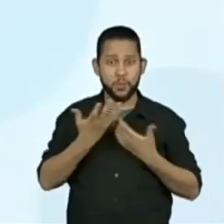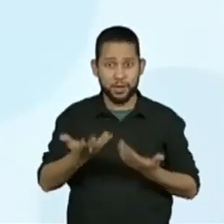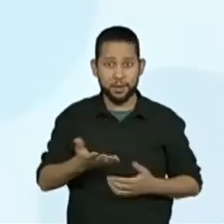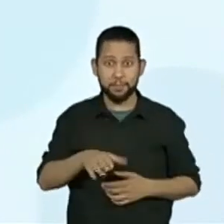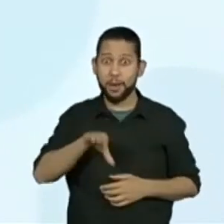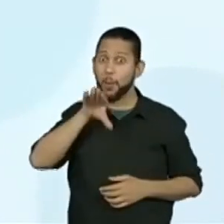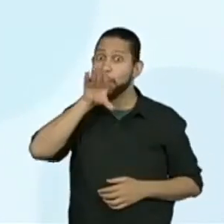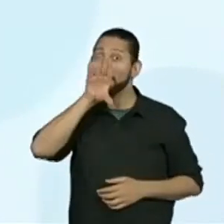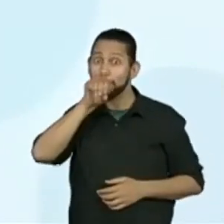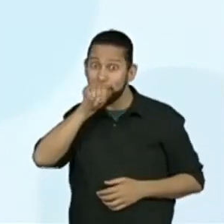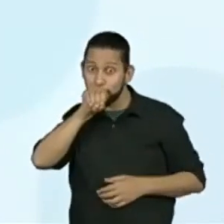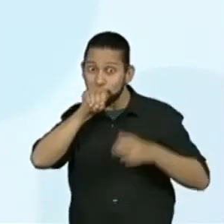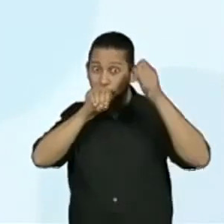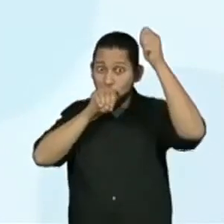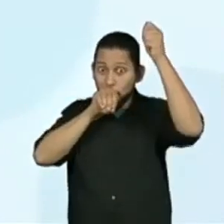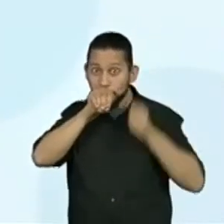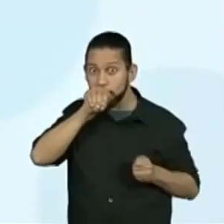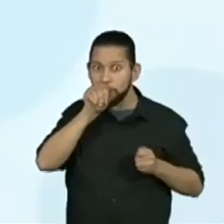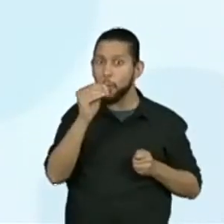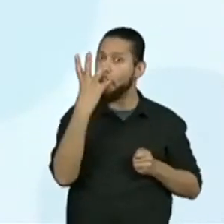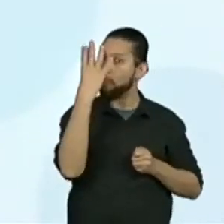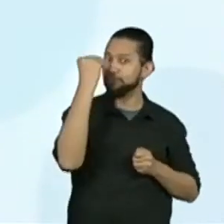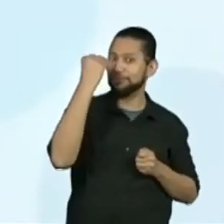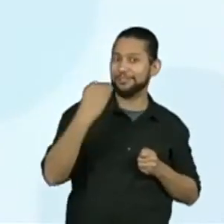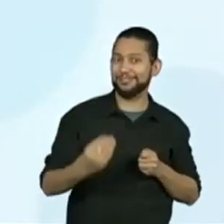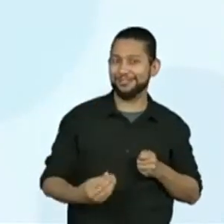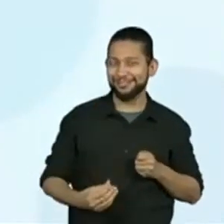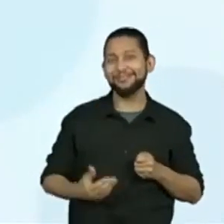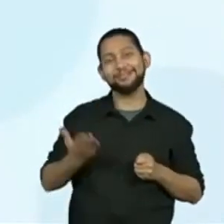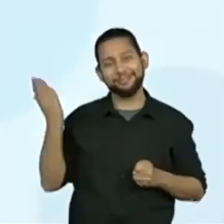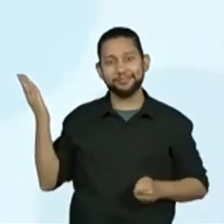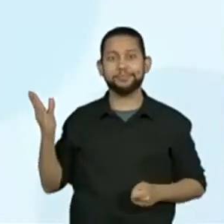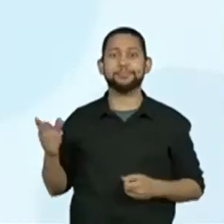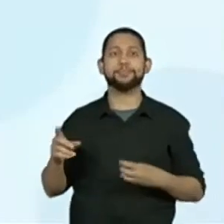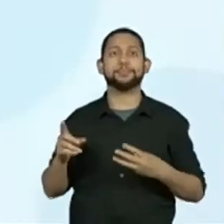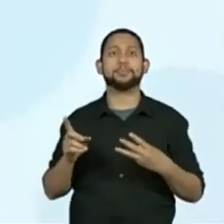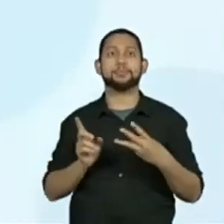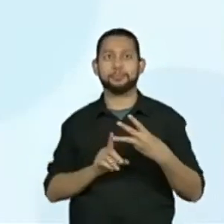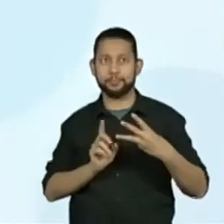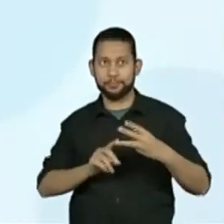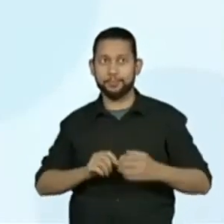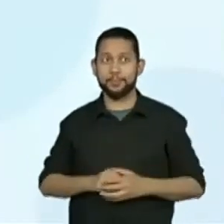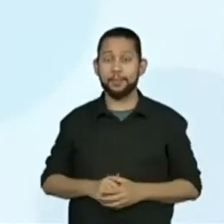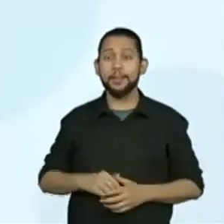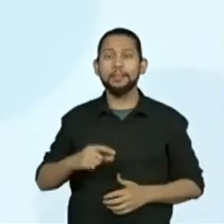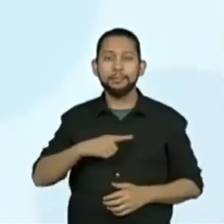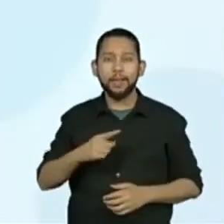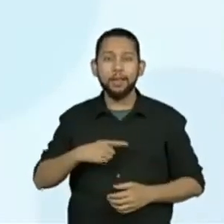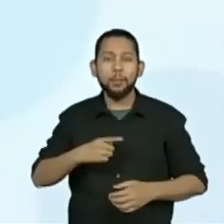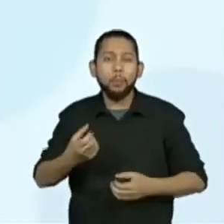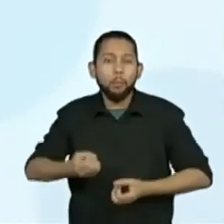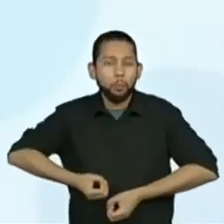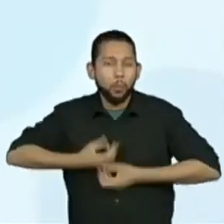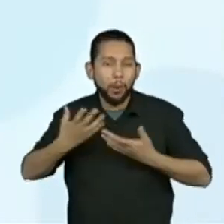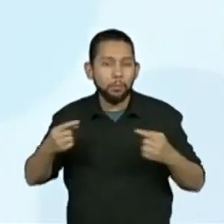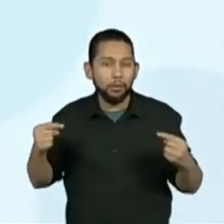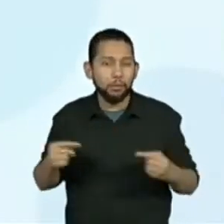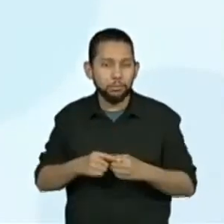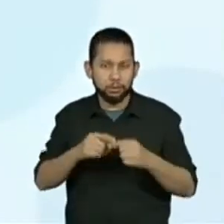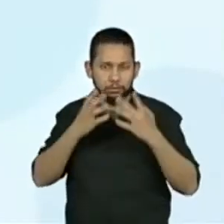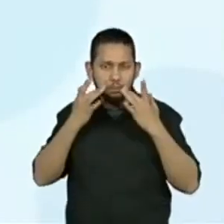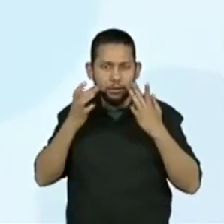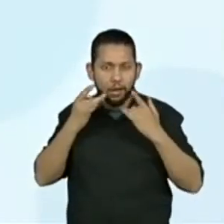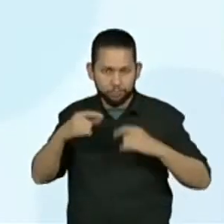retrato, de Mário Quintana. Terceira pergunta. Algum poema será dramatizado? Eu falei